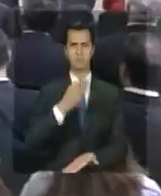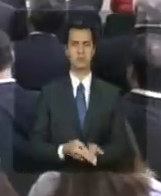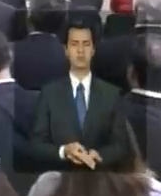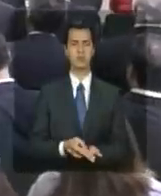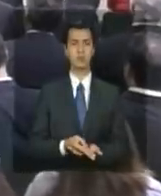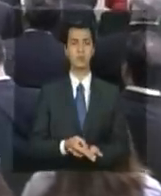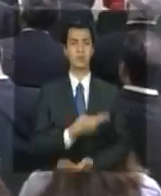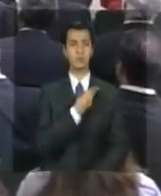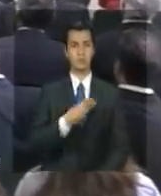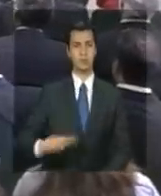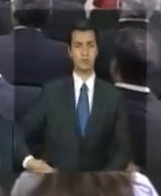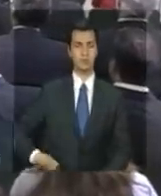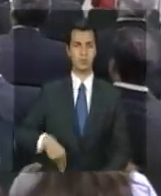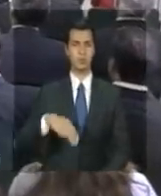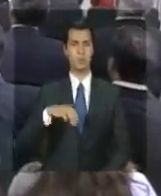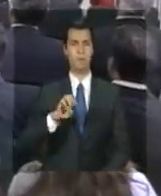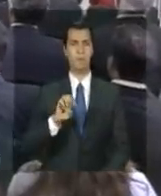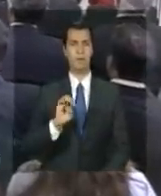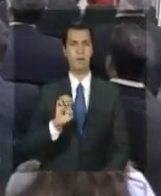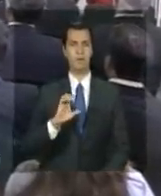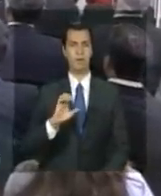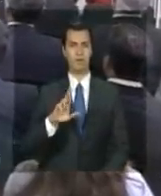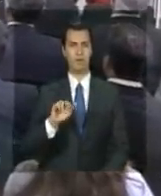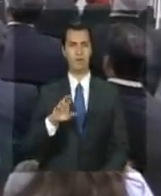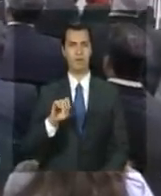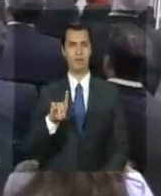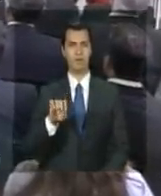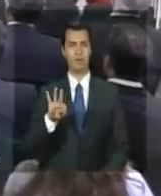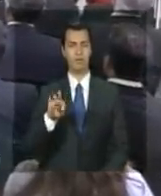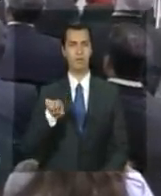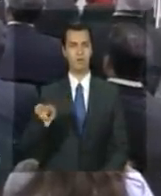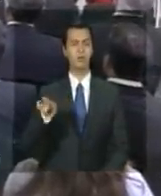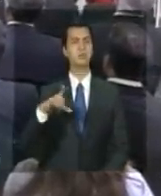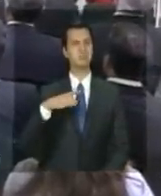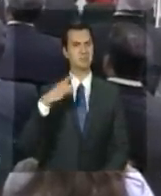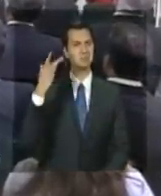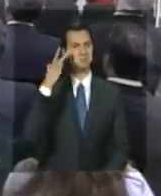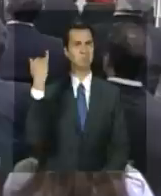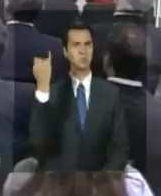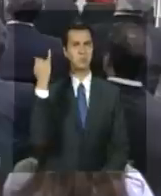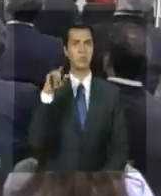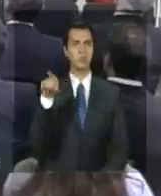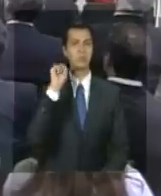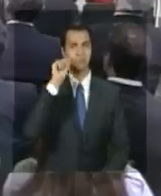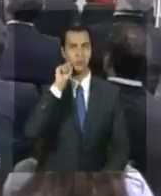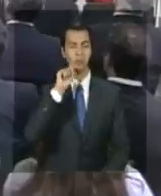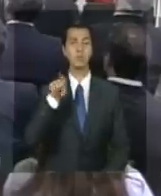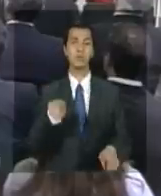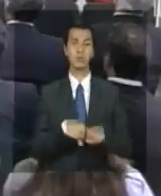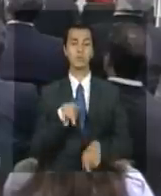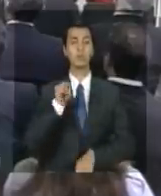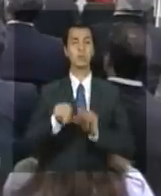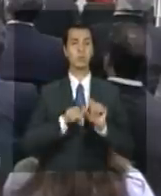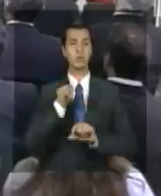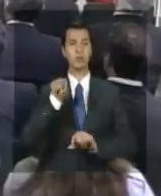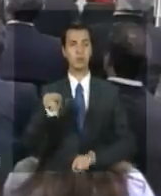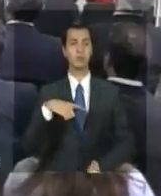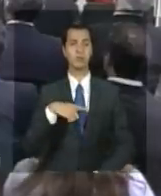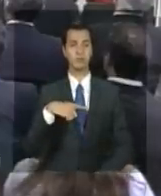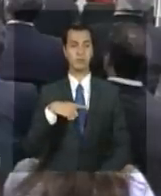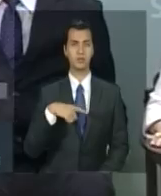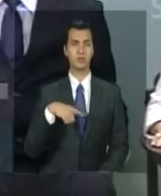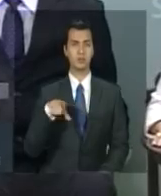Mercadante além do talento que vocês conhecem como senador tem um que estava escondido que o